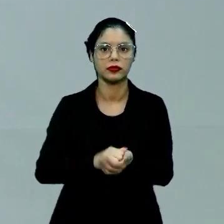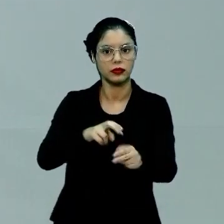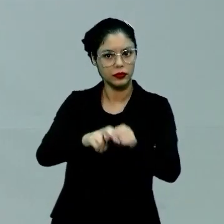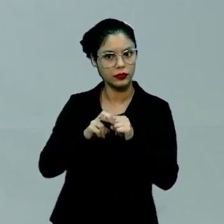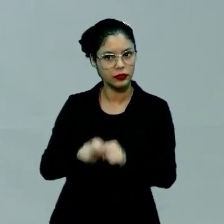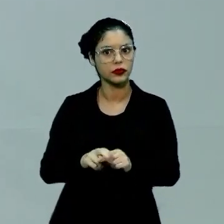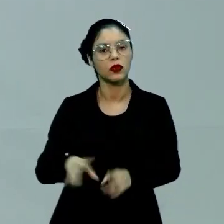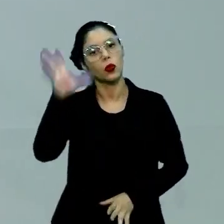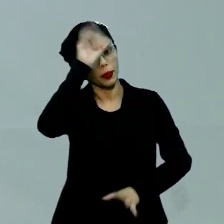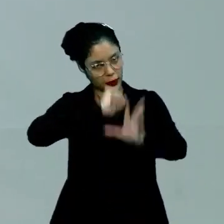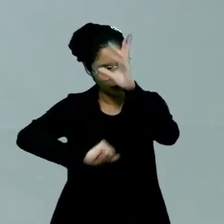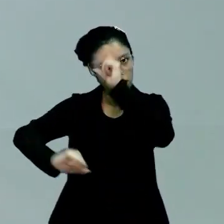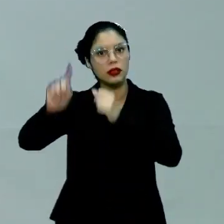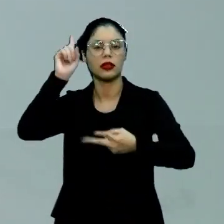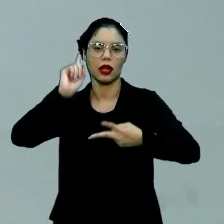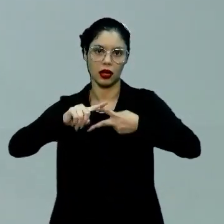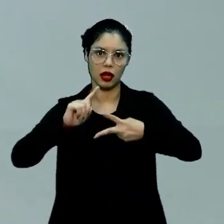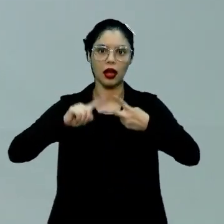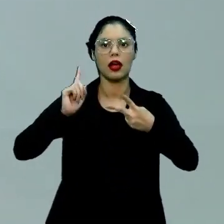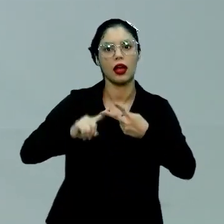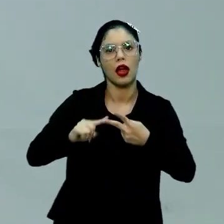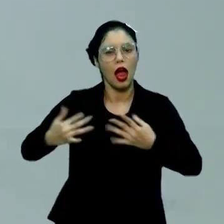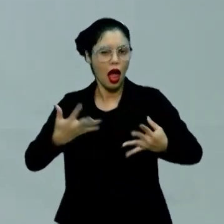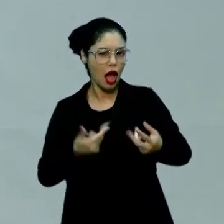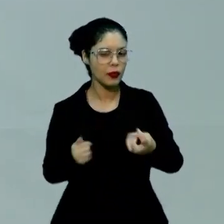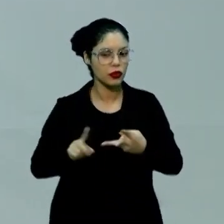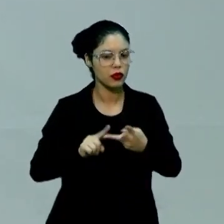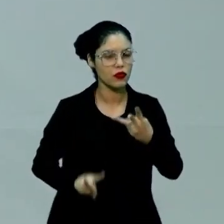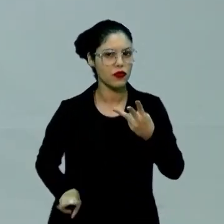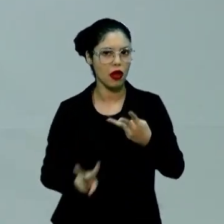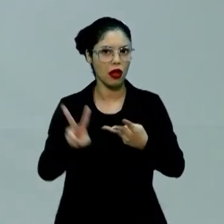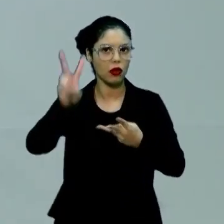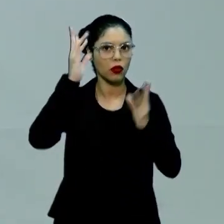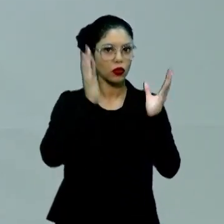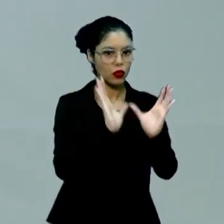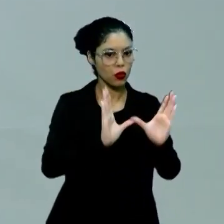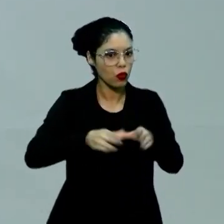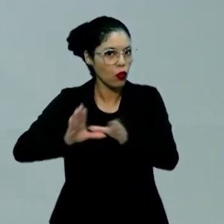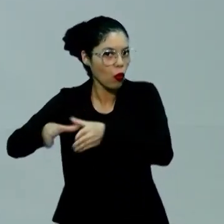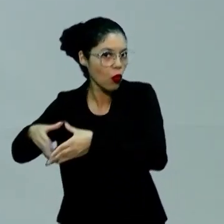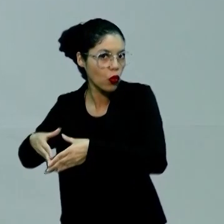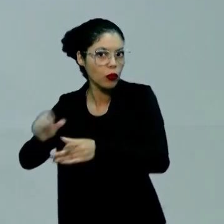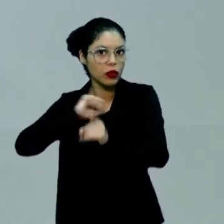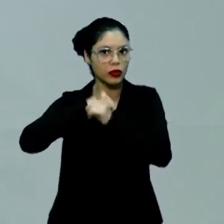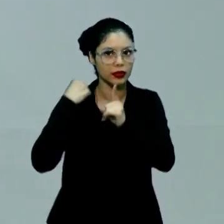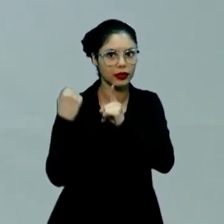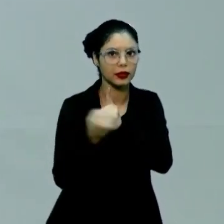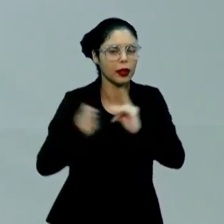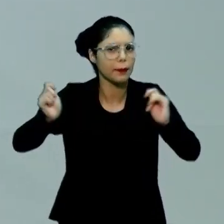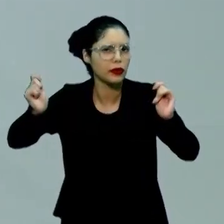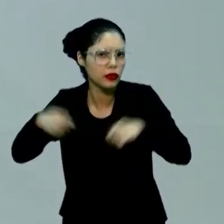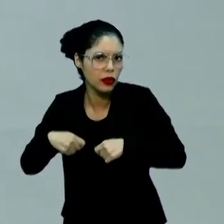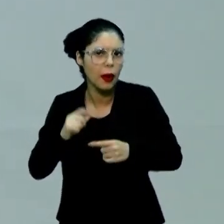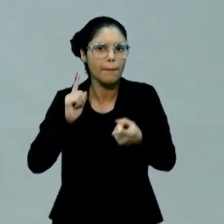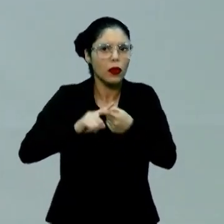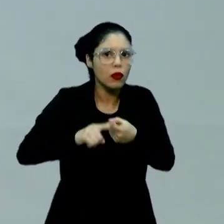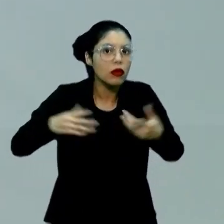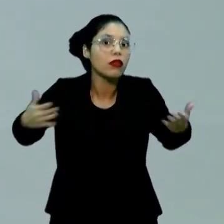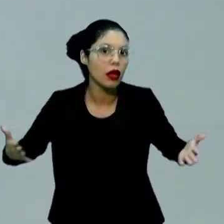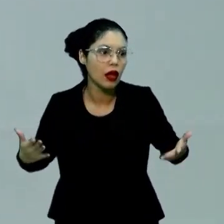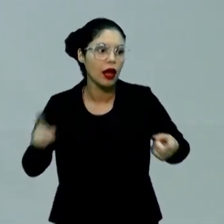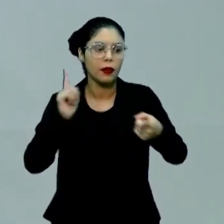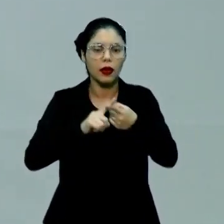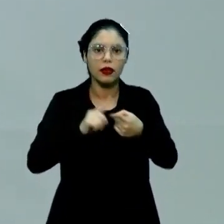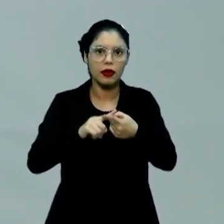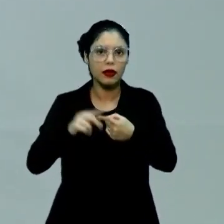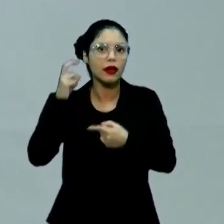conhecimento, costume, hábitos, valores que um grupo, sociedade possui. Por que um grupo? Porque eu tenho uma